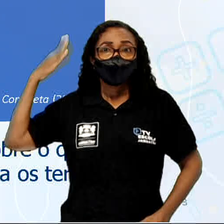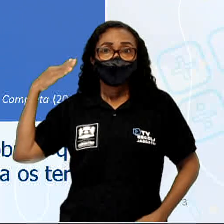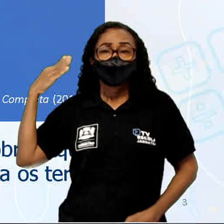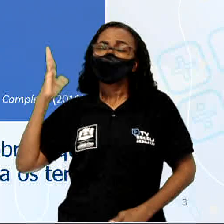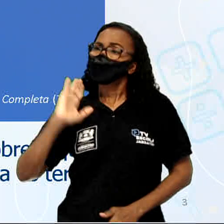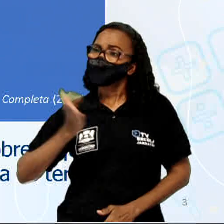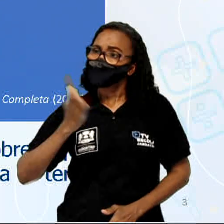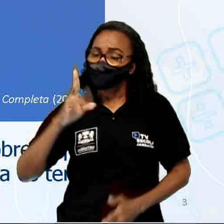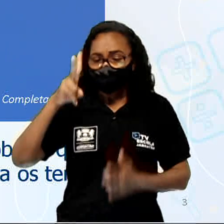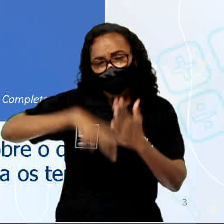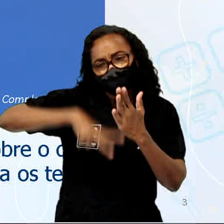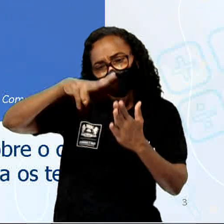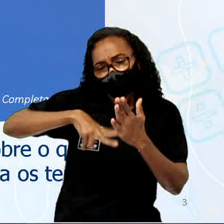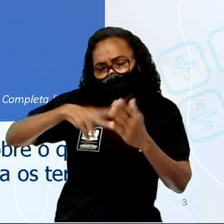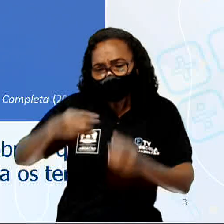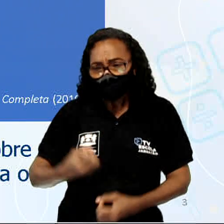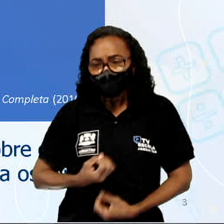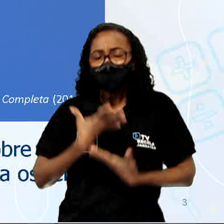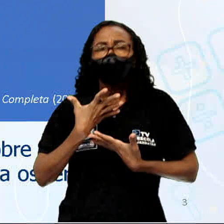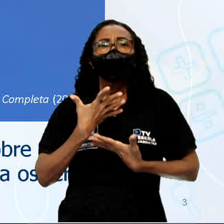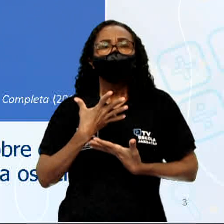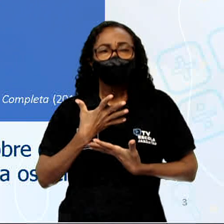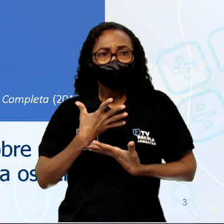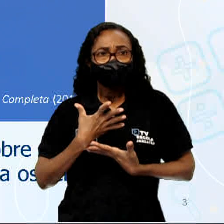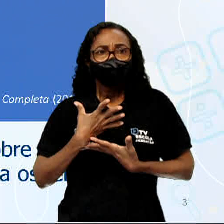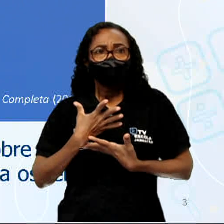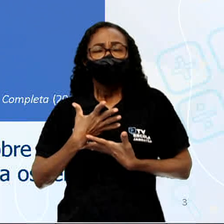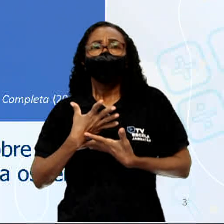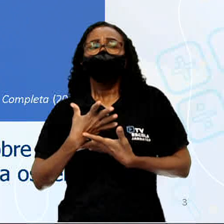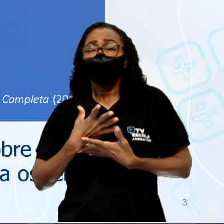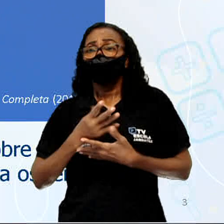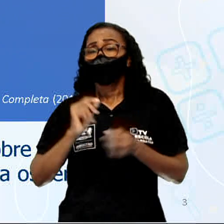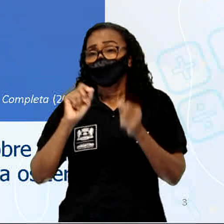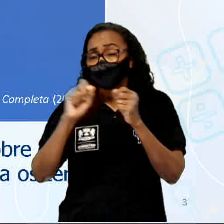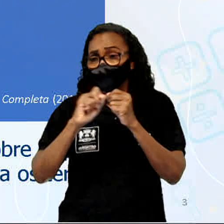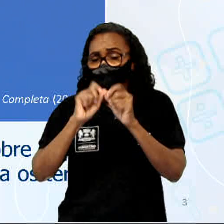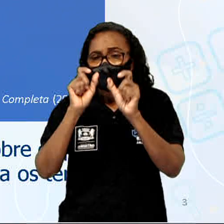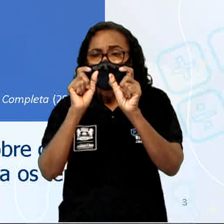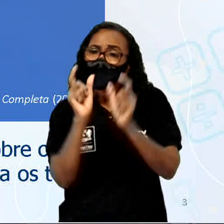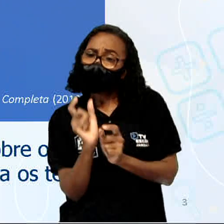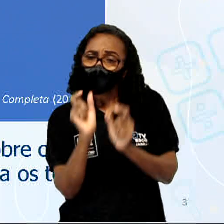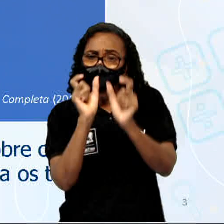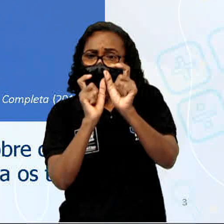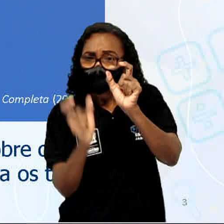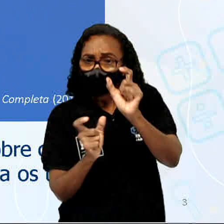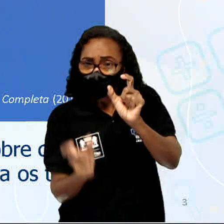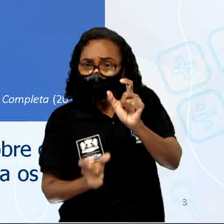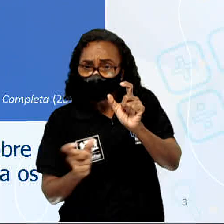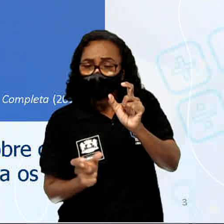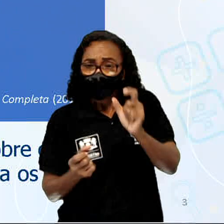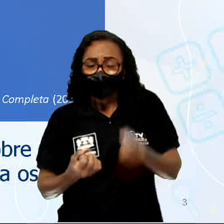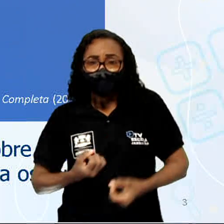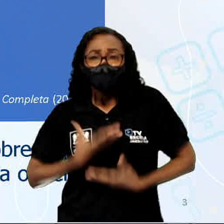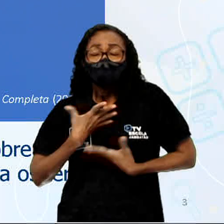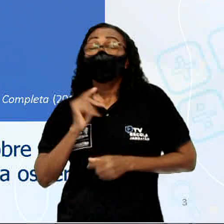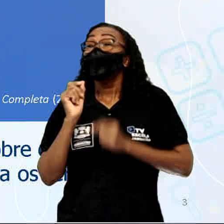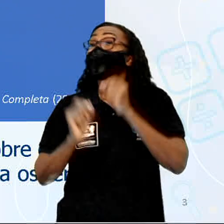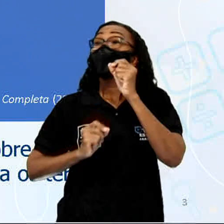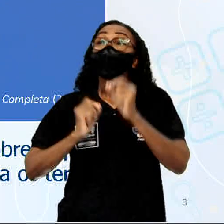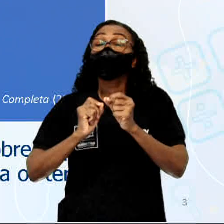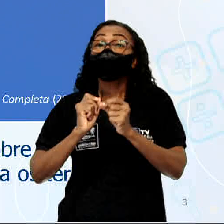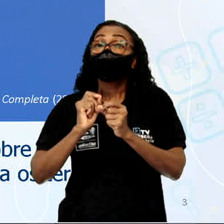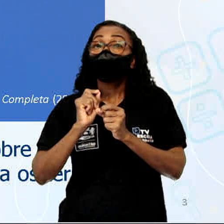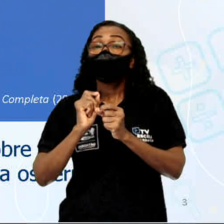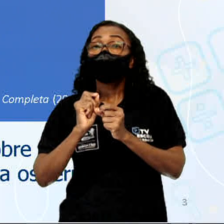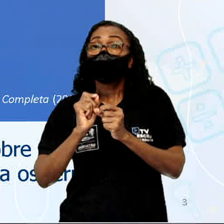poema de Monel de Barros, em que ele vai fazer um pequeno verbete poético sobre o que seria o poeta para